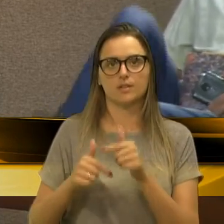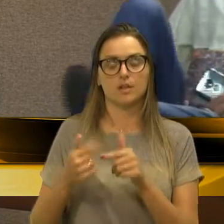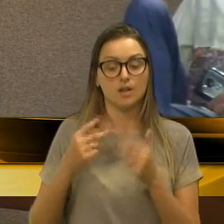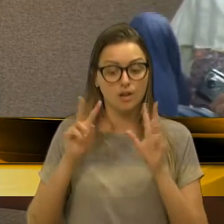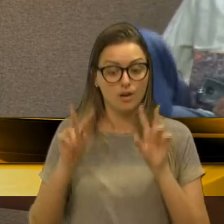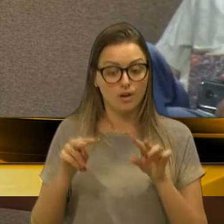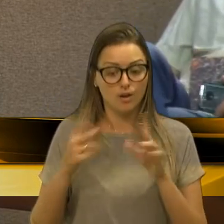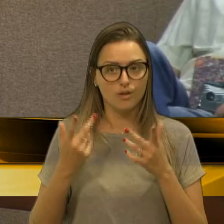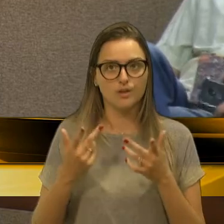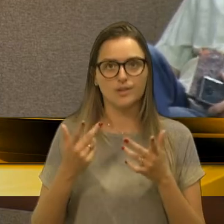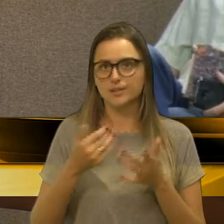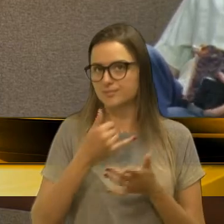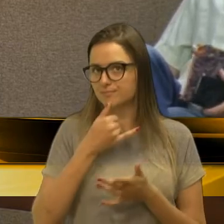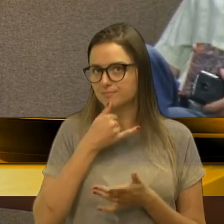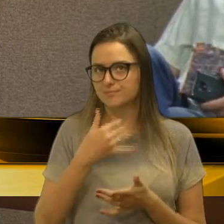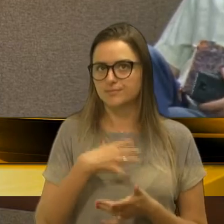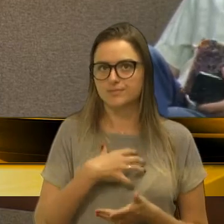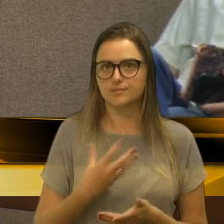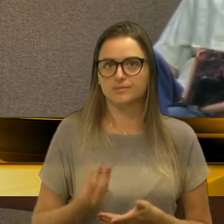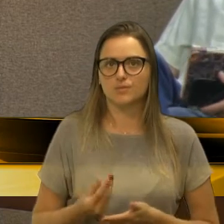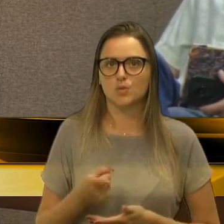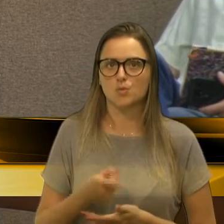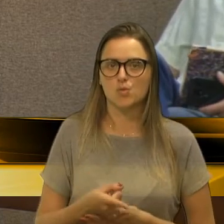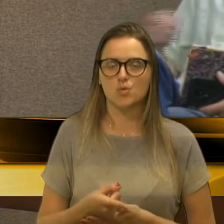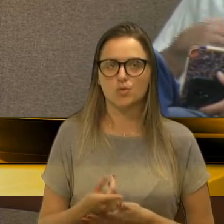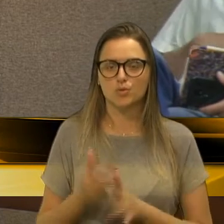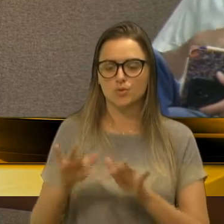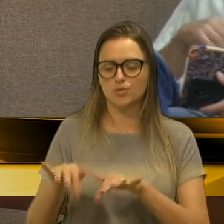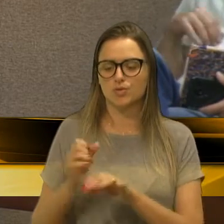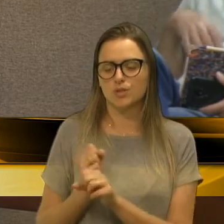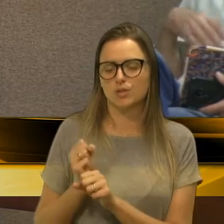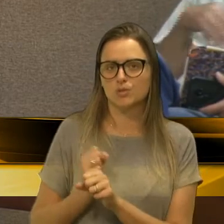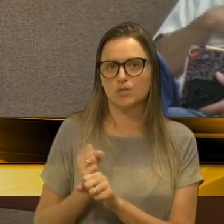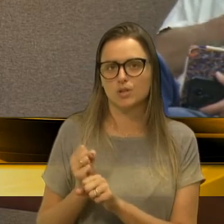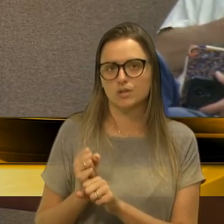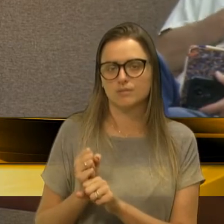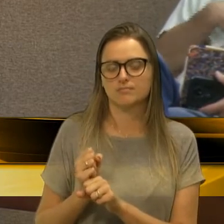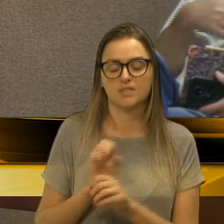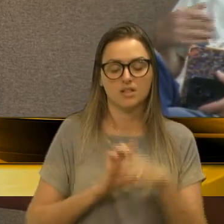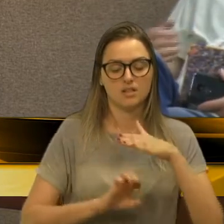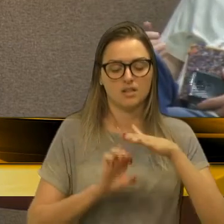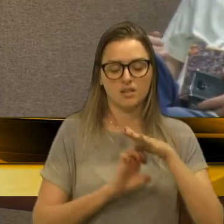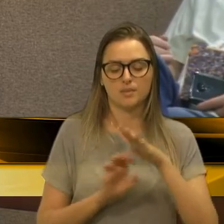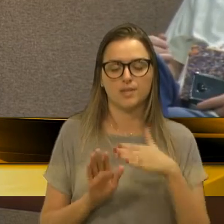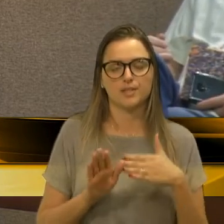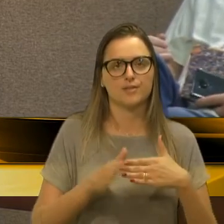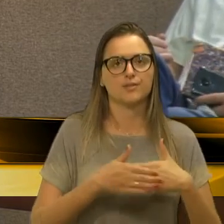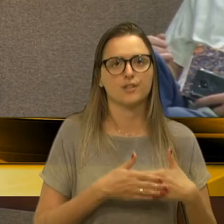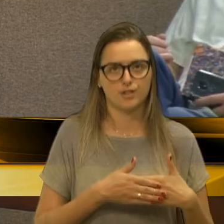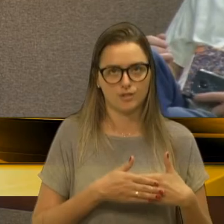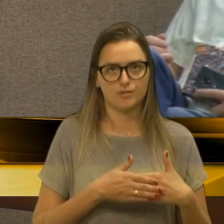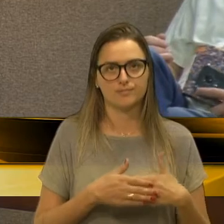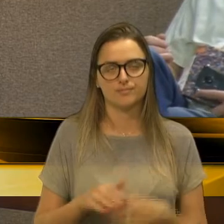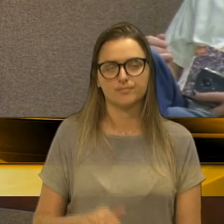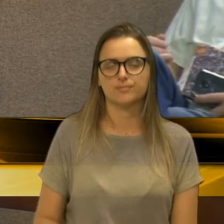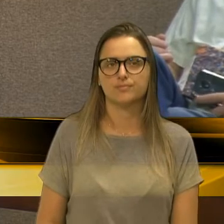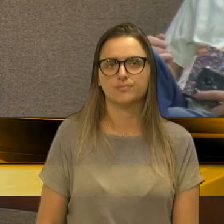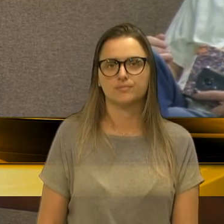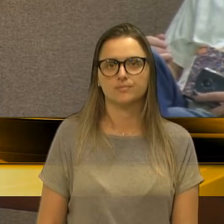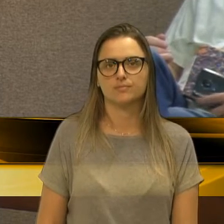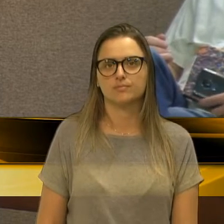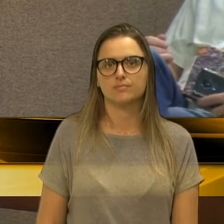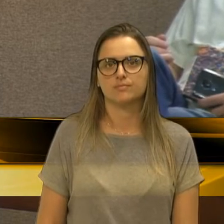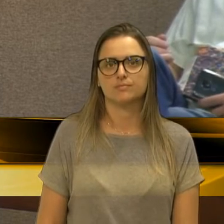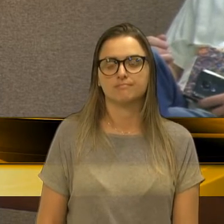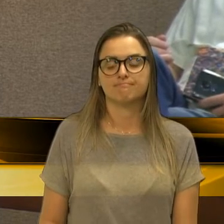notícia, véspera de Natal aqui, final de ano, empresa que fecha suas portas. Então,